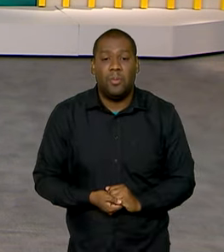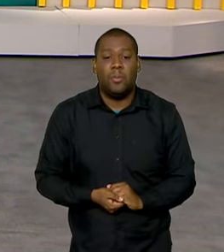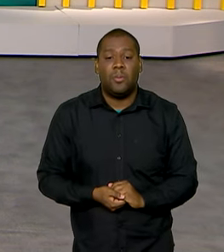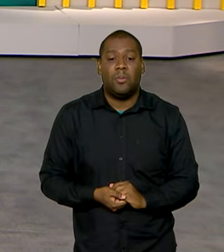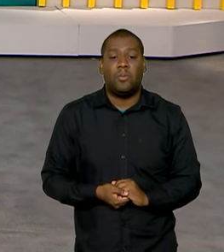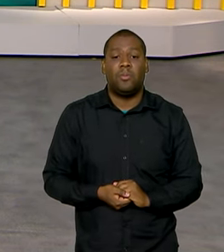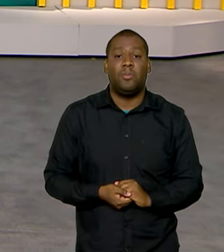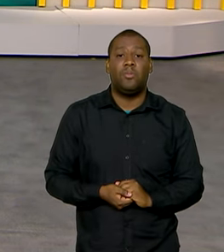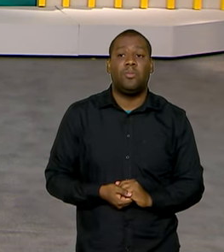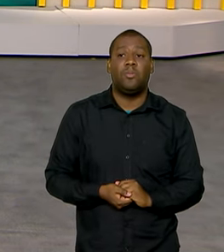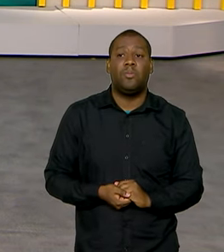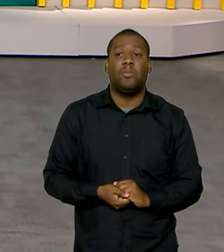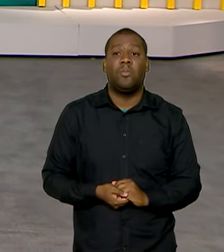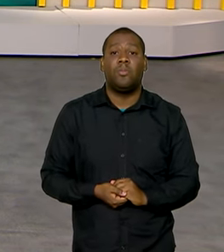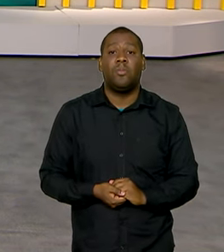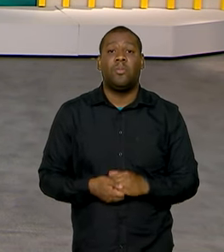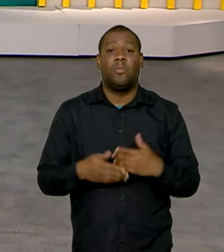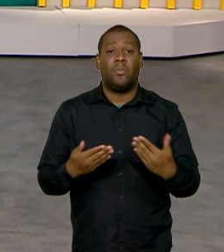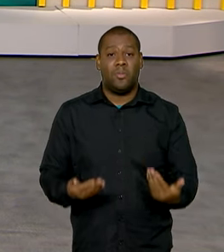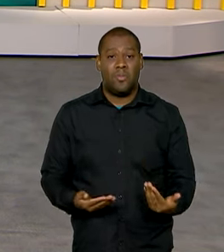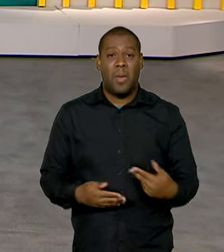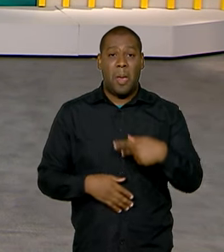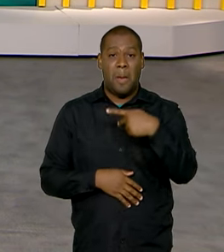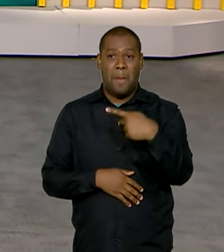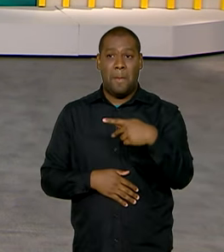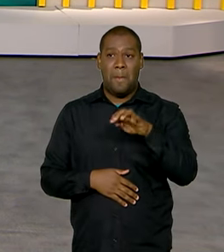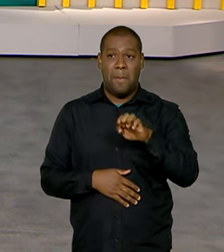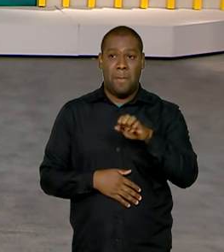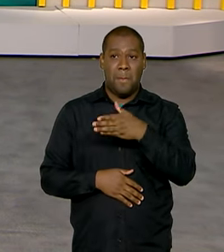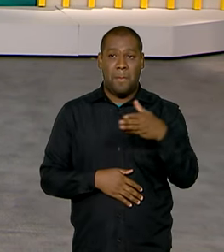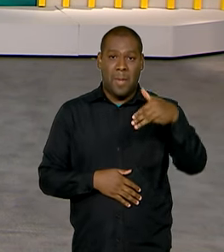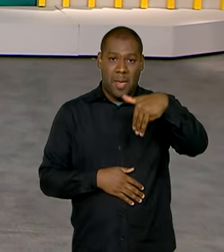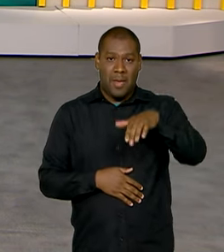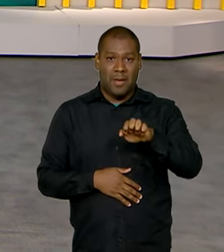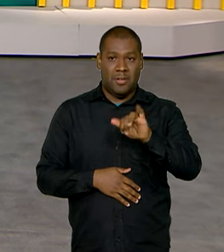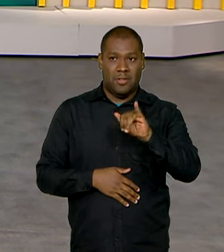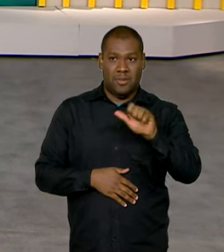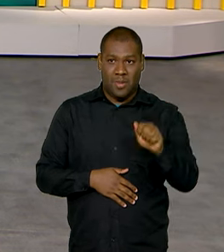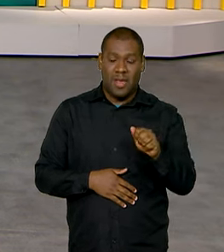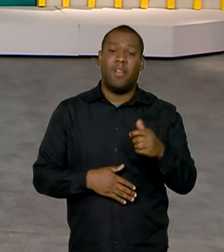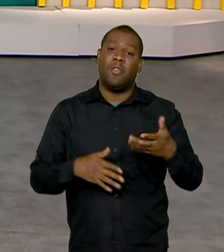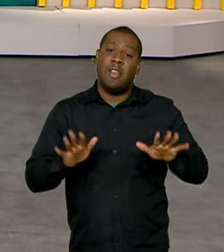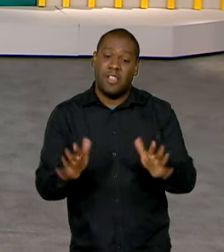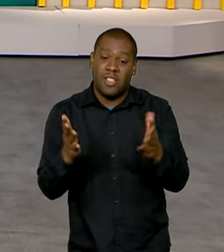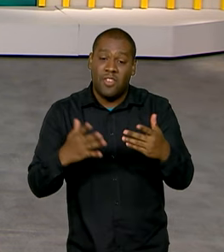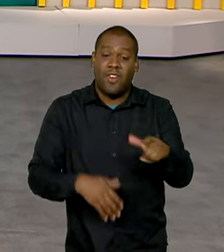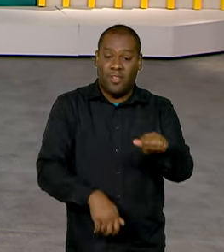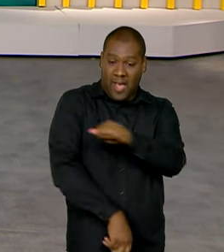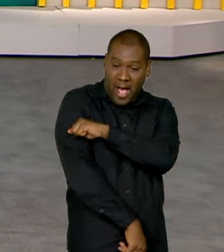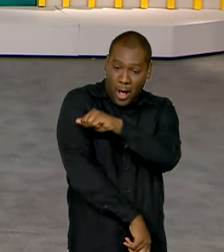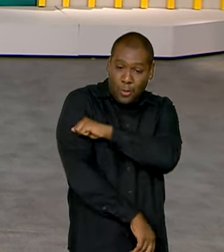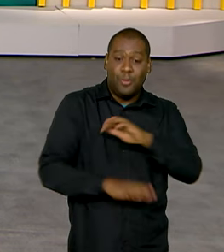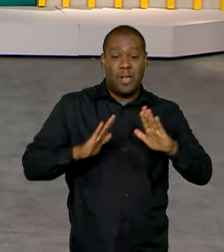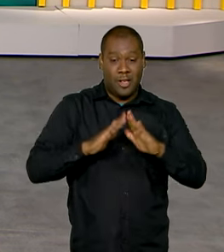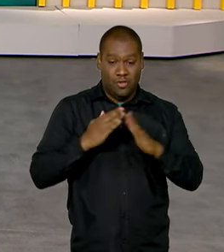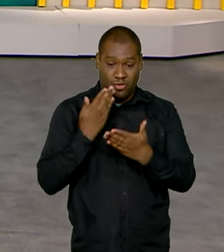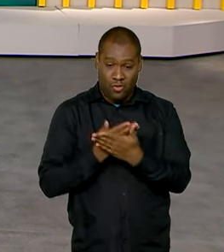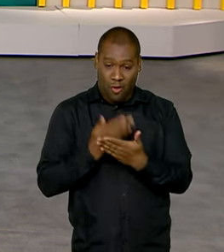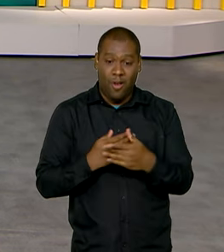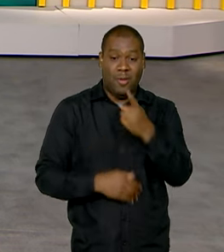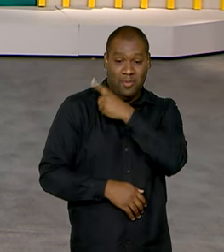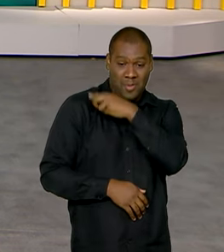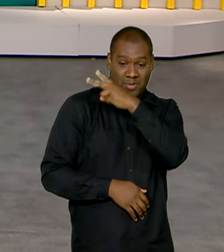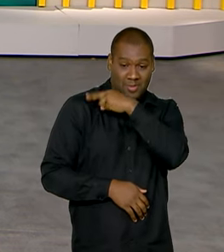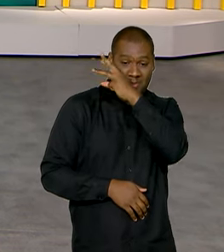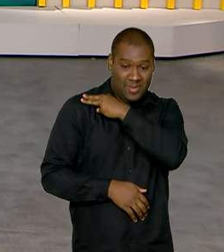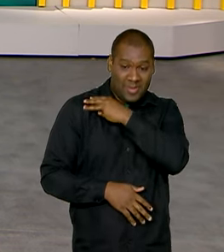A primeira parcela do programa Pé de Meia que incentiva os estudantes a cursarem o ensino médio será paga a partir